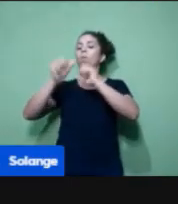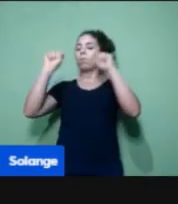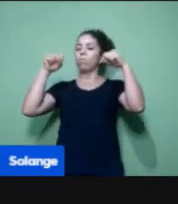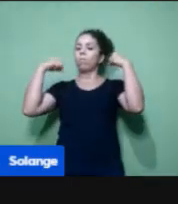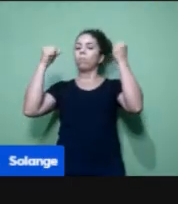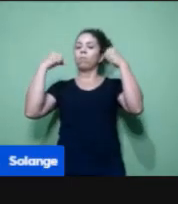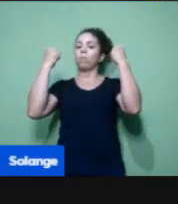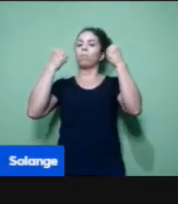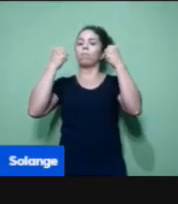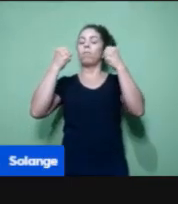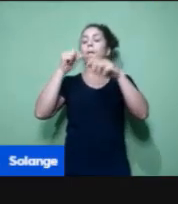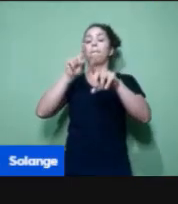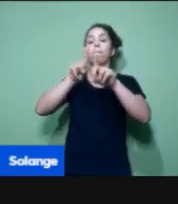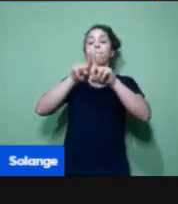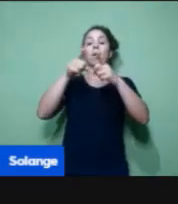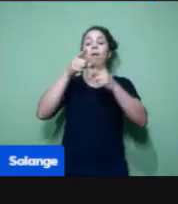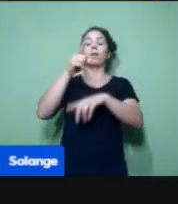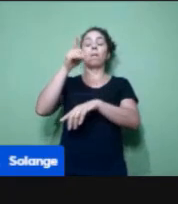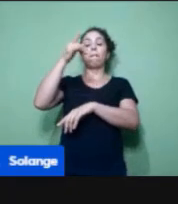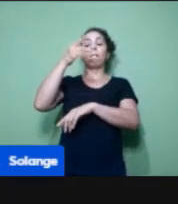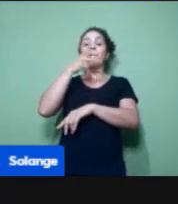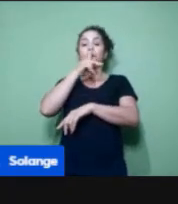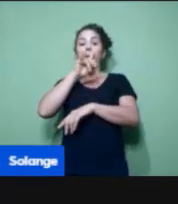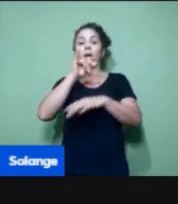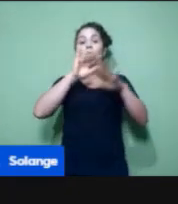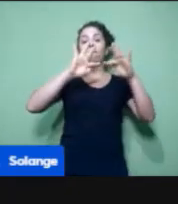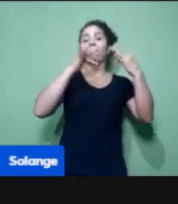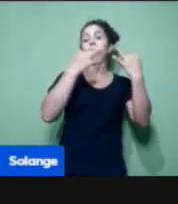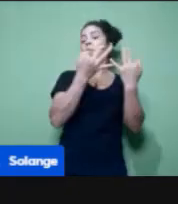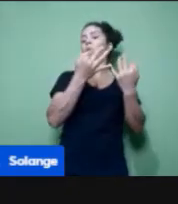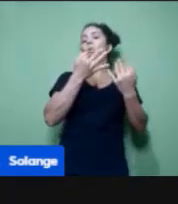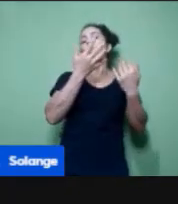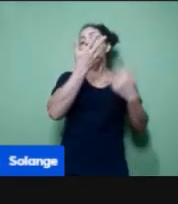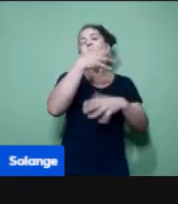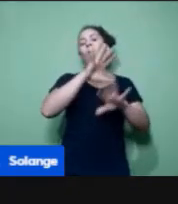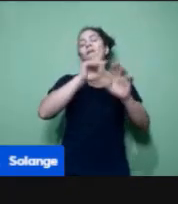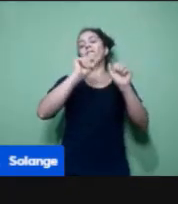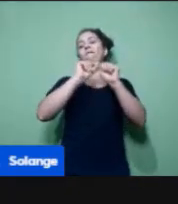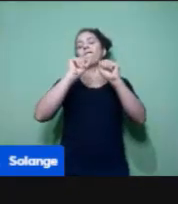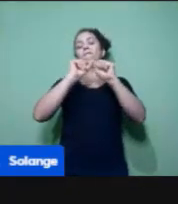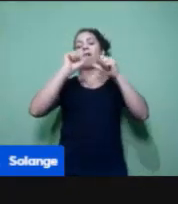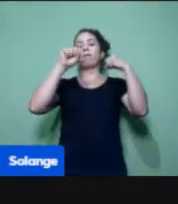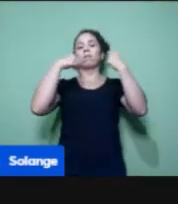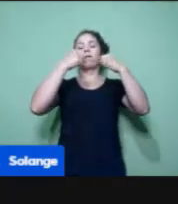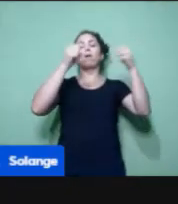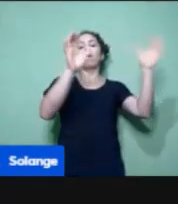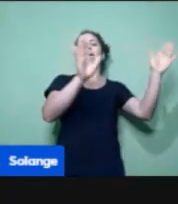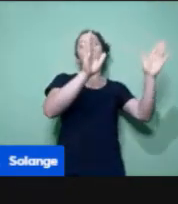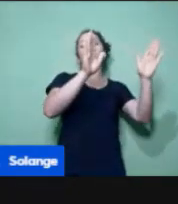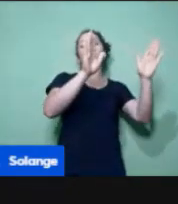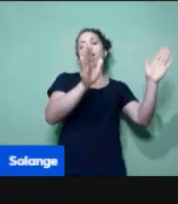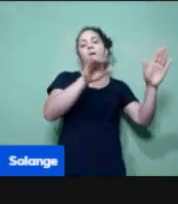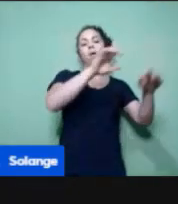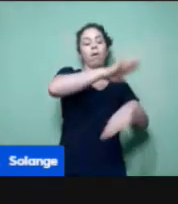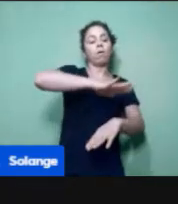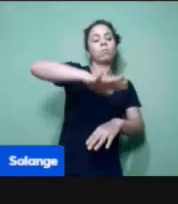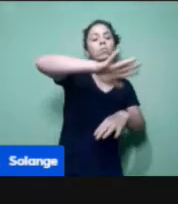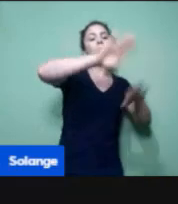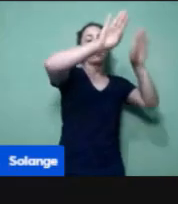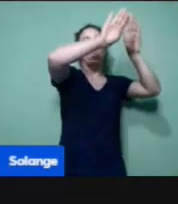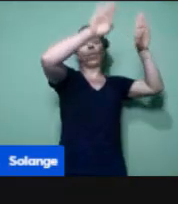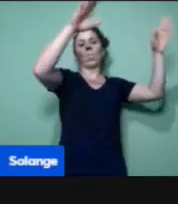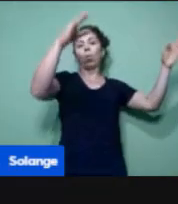coisa, mantém esse aluno fazendo uma atividade que ele possa ficar sentado. Porque às vezes a gente sabe que